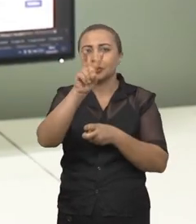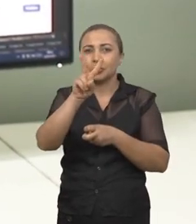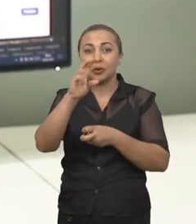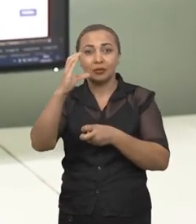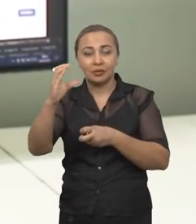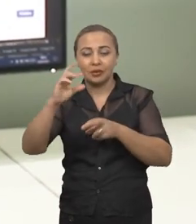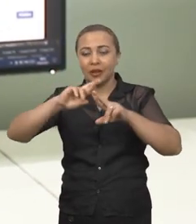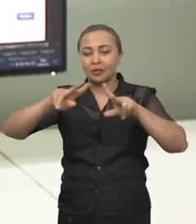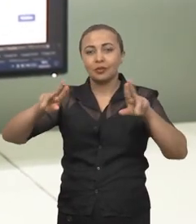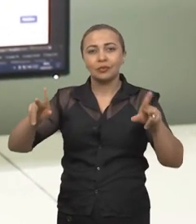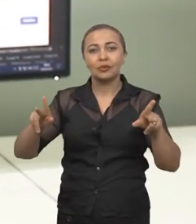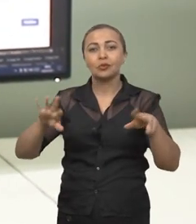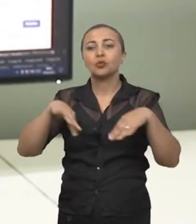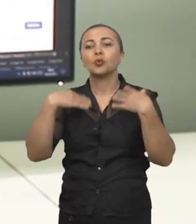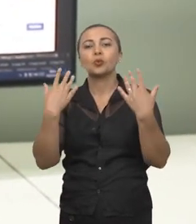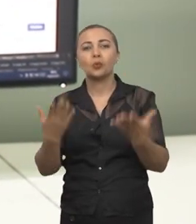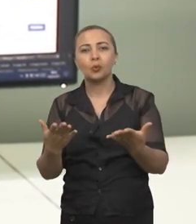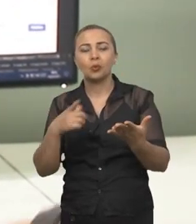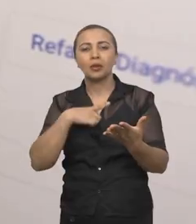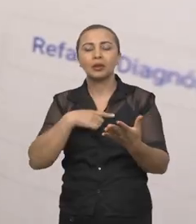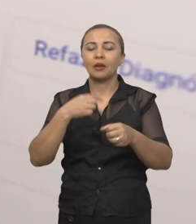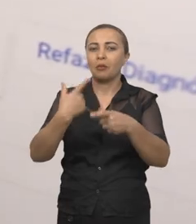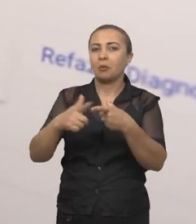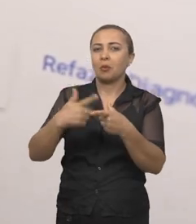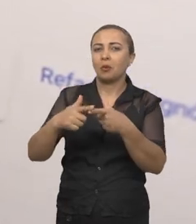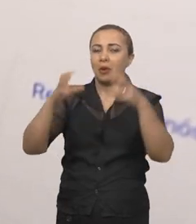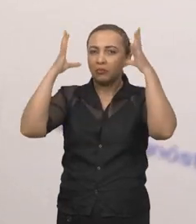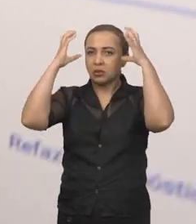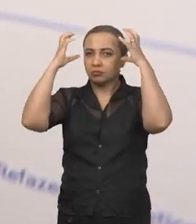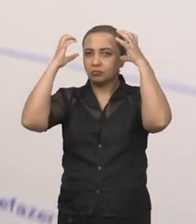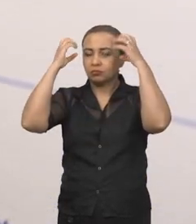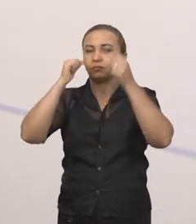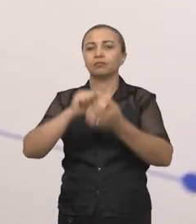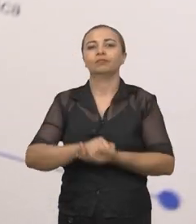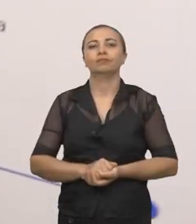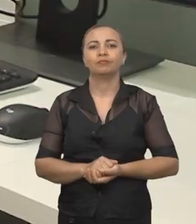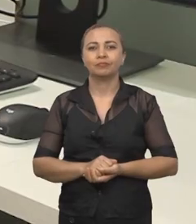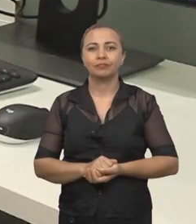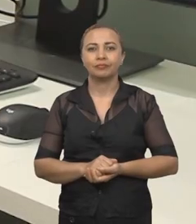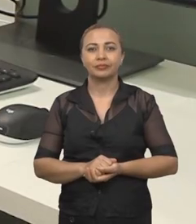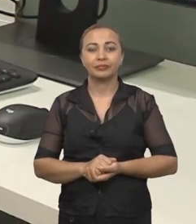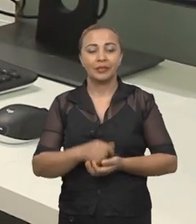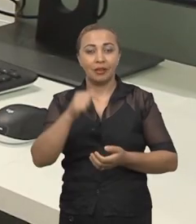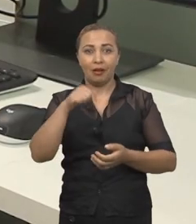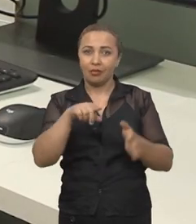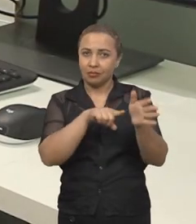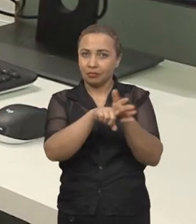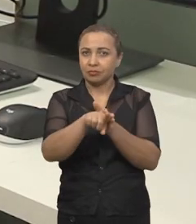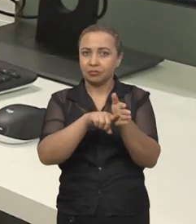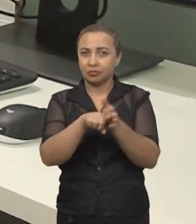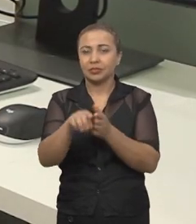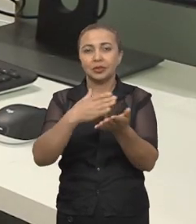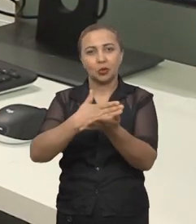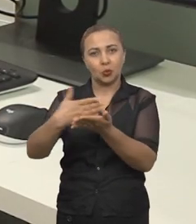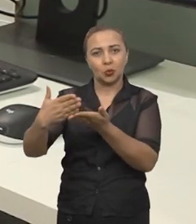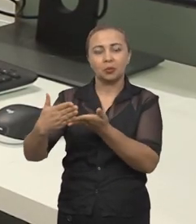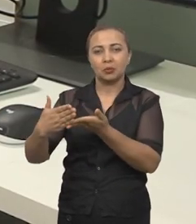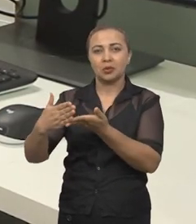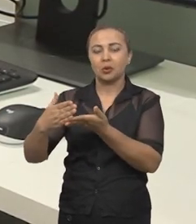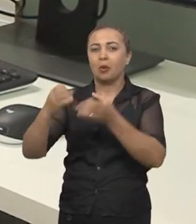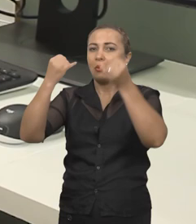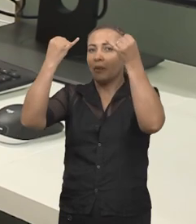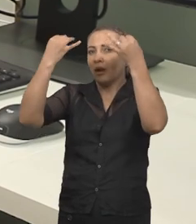diferenciação entre os tipos de acidente vascular cerebral, o AVC. Essa pesquisa iniciou-se com a